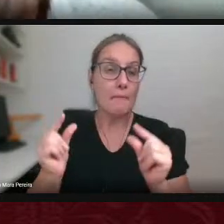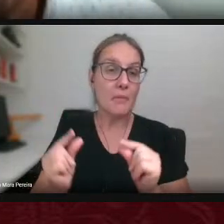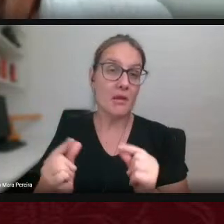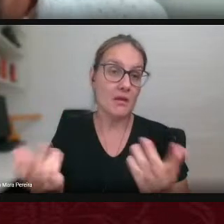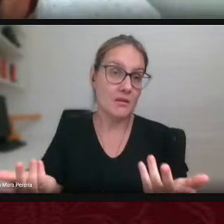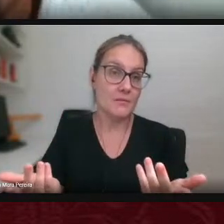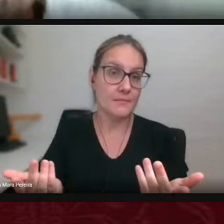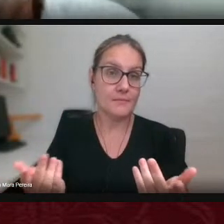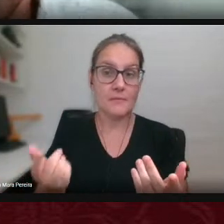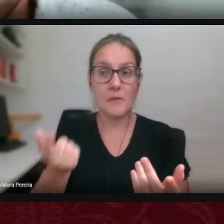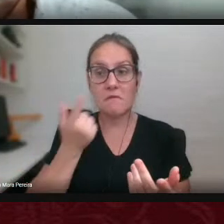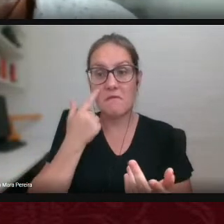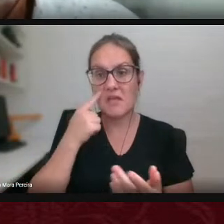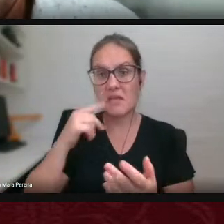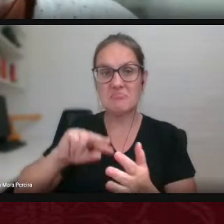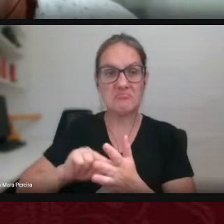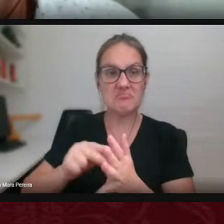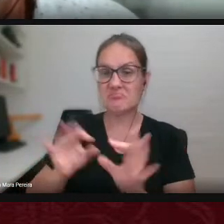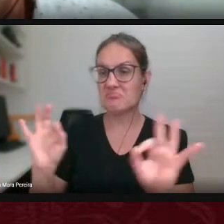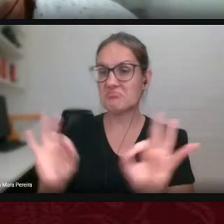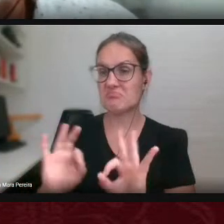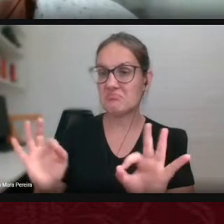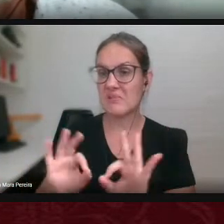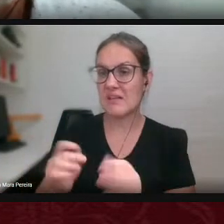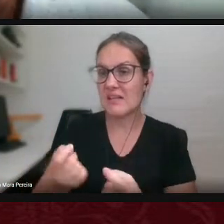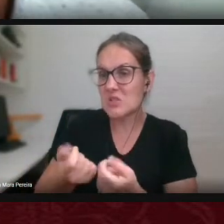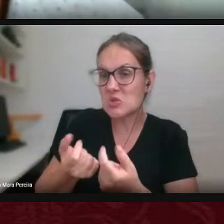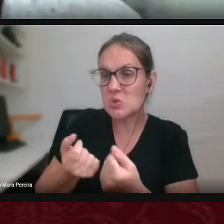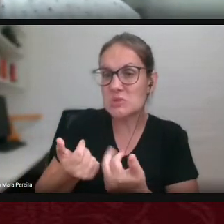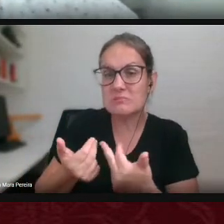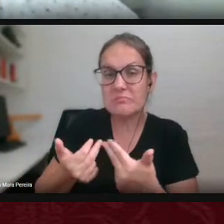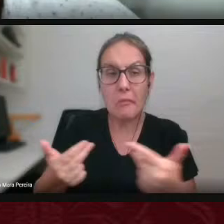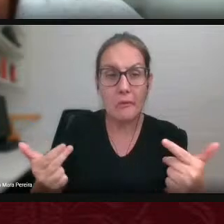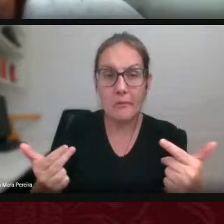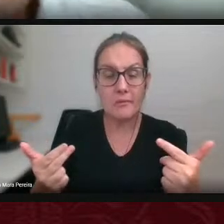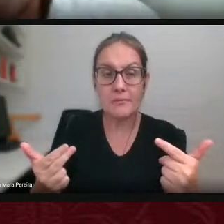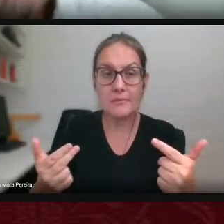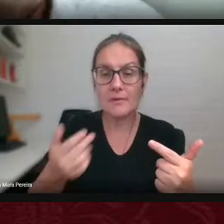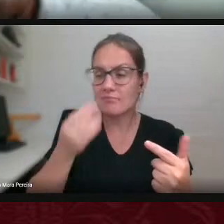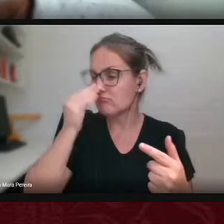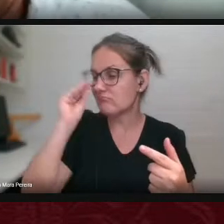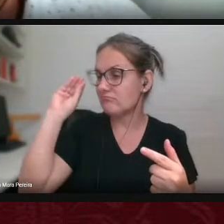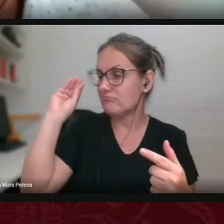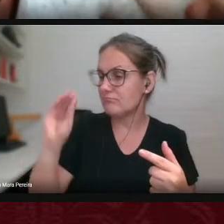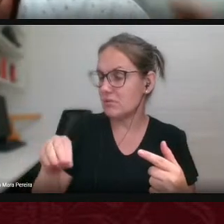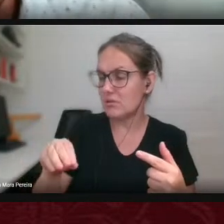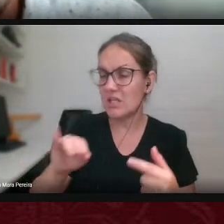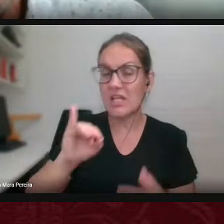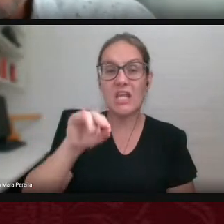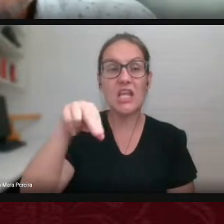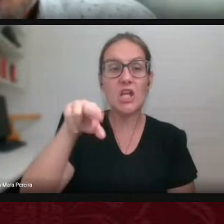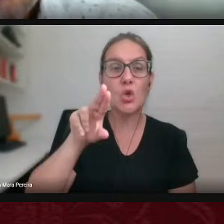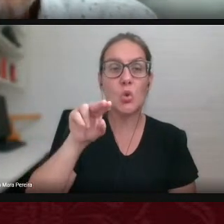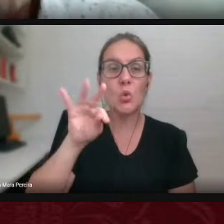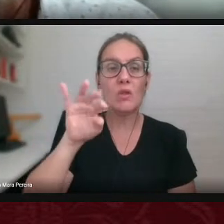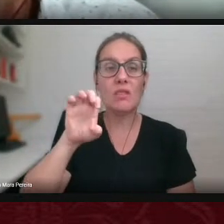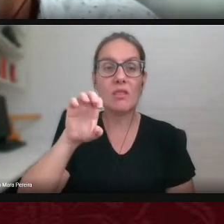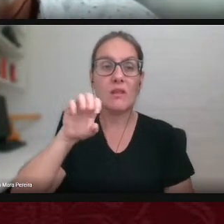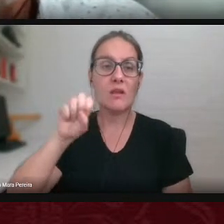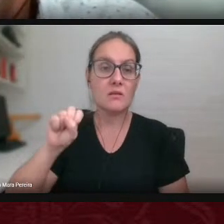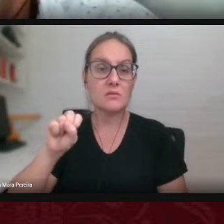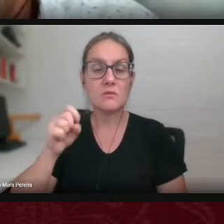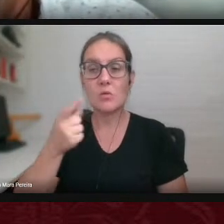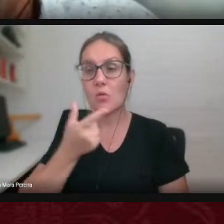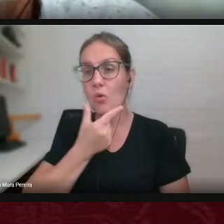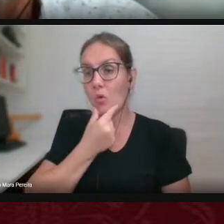dessas insignificâncias dessas miudezas dessas coisas inúteis que ele chama atenção o Manuel